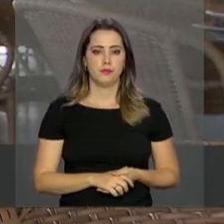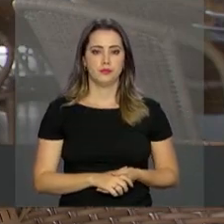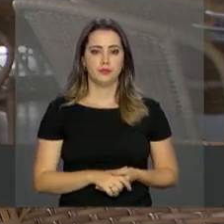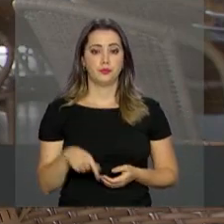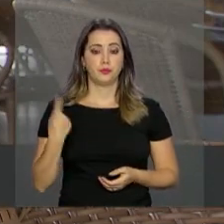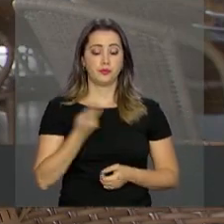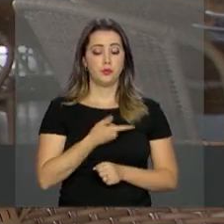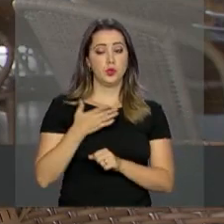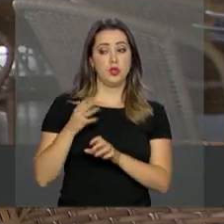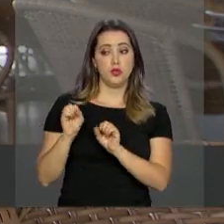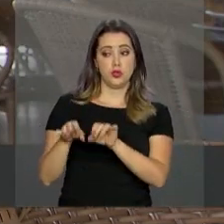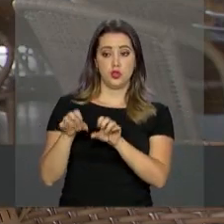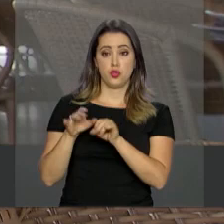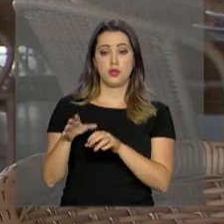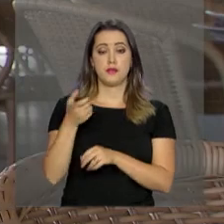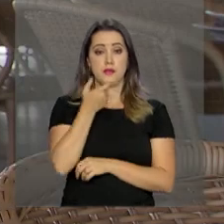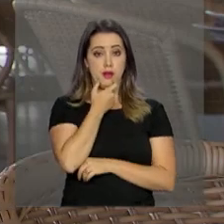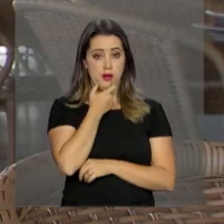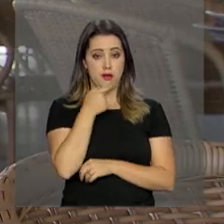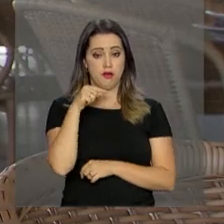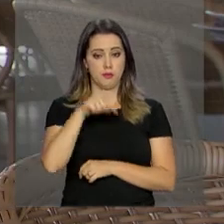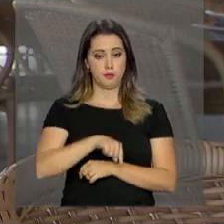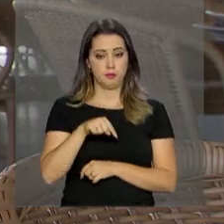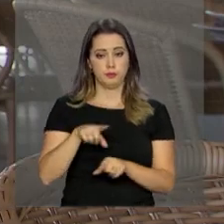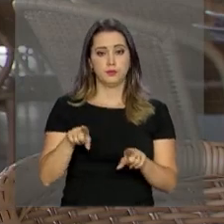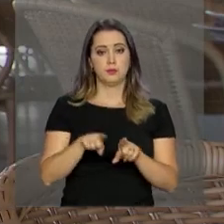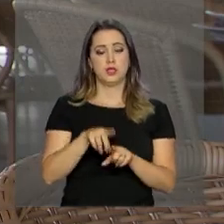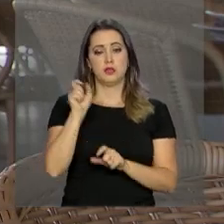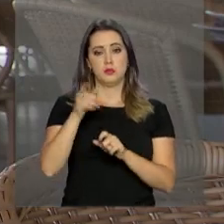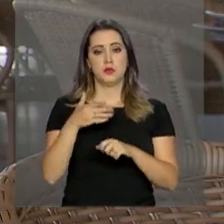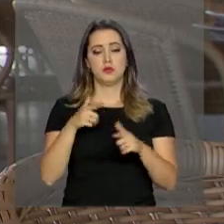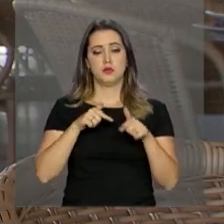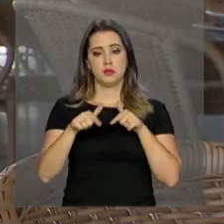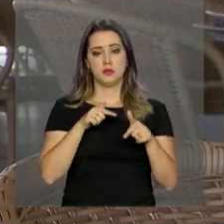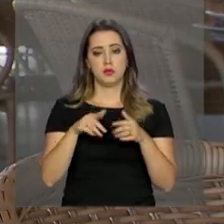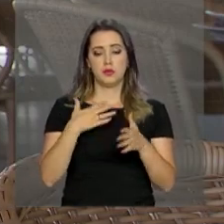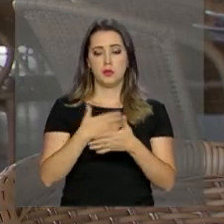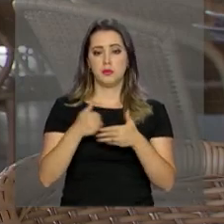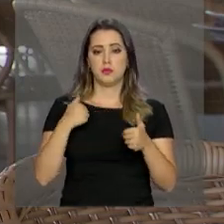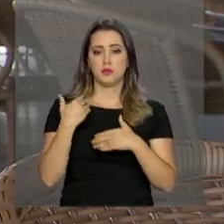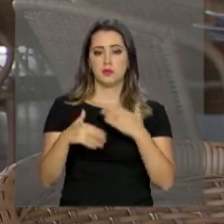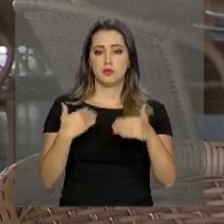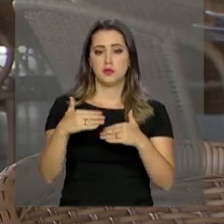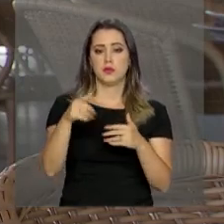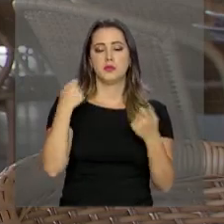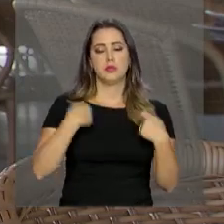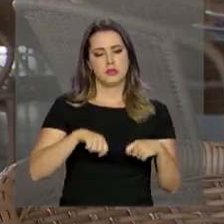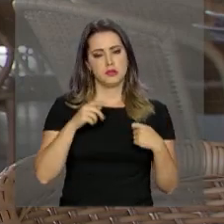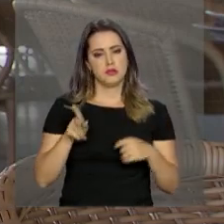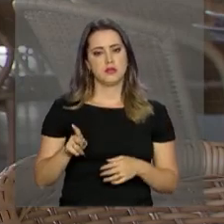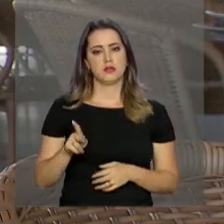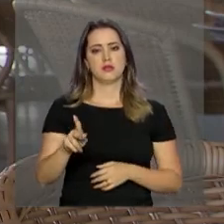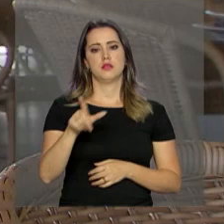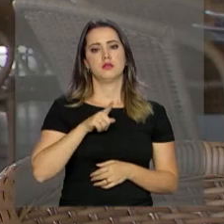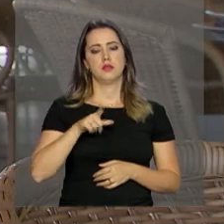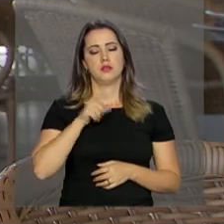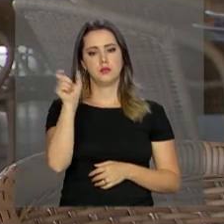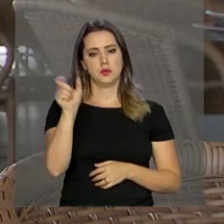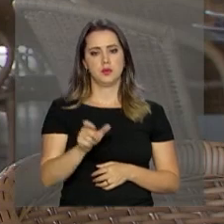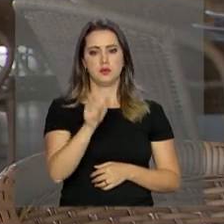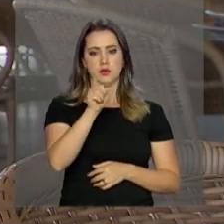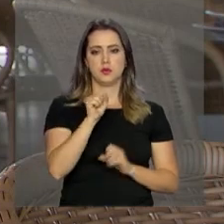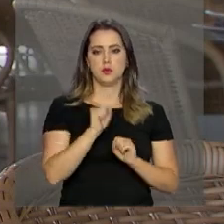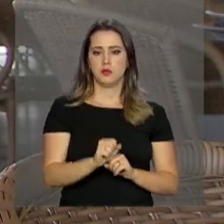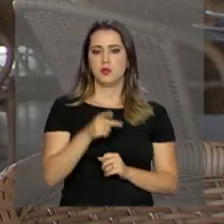aulas de cursos de inglês, inclusive, a gente já está buscando isso para poder aperfeiçoar. É sempre necessário ter na casa alguém que